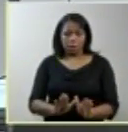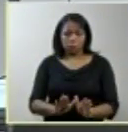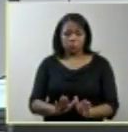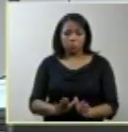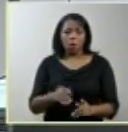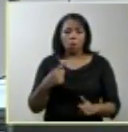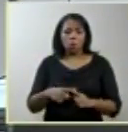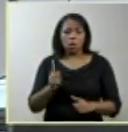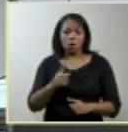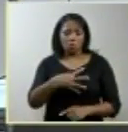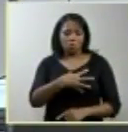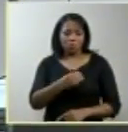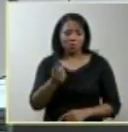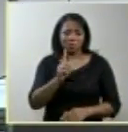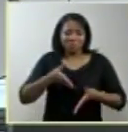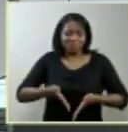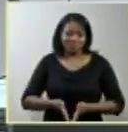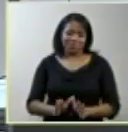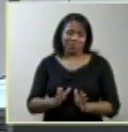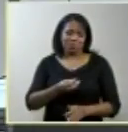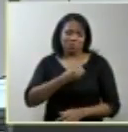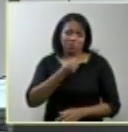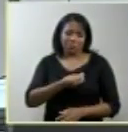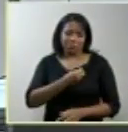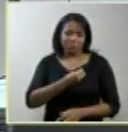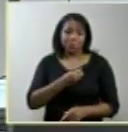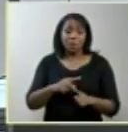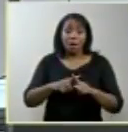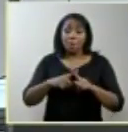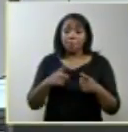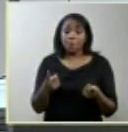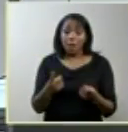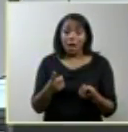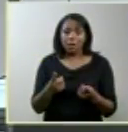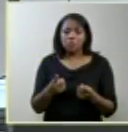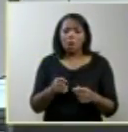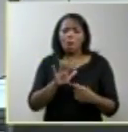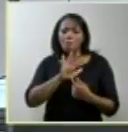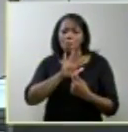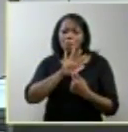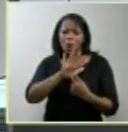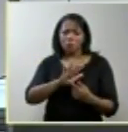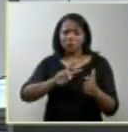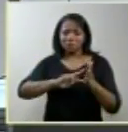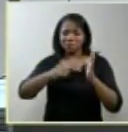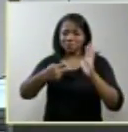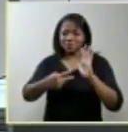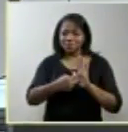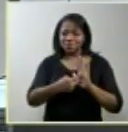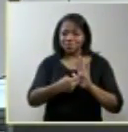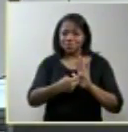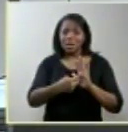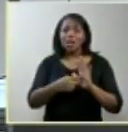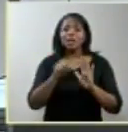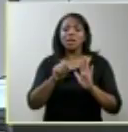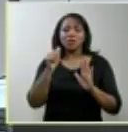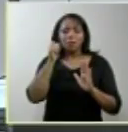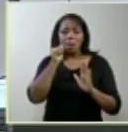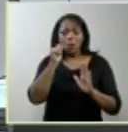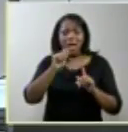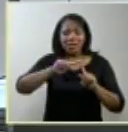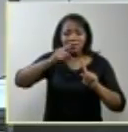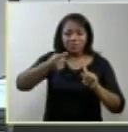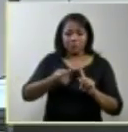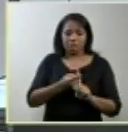o conceito de antecipação terapêutica do parto é um retrato antropológico de como as mulheres grávidas de fetos com a